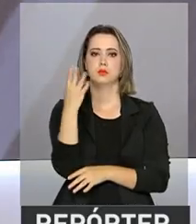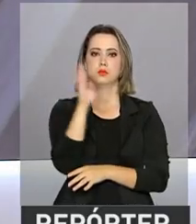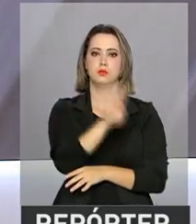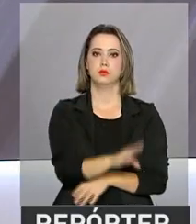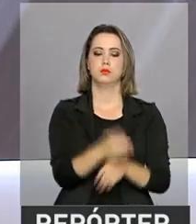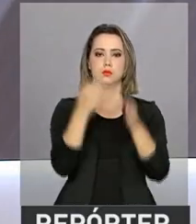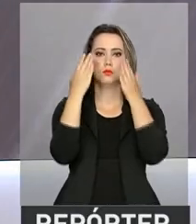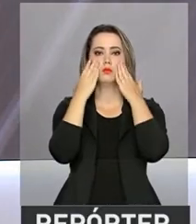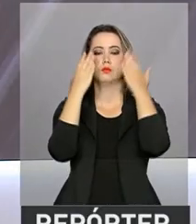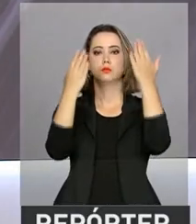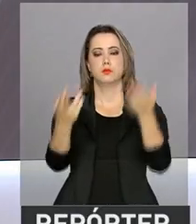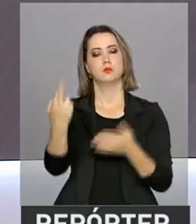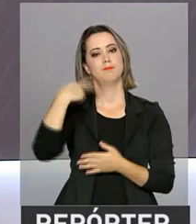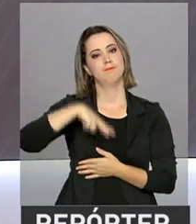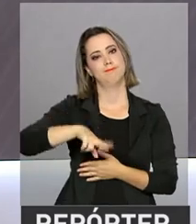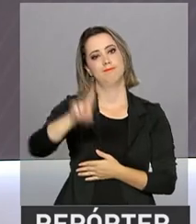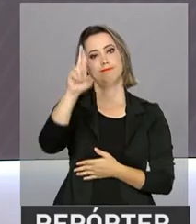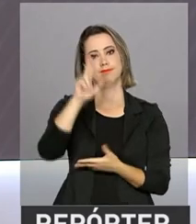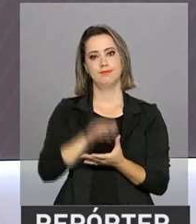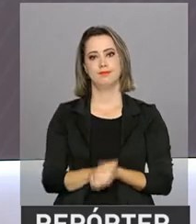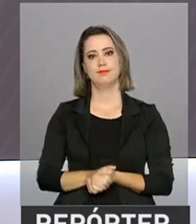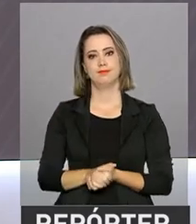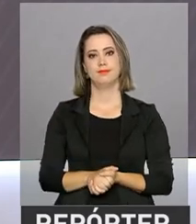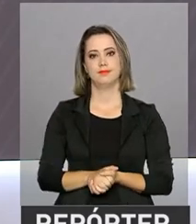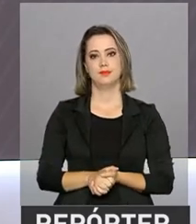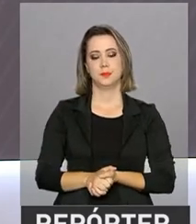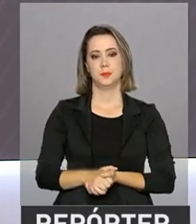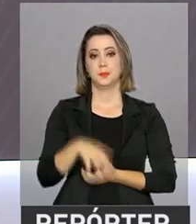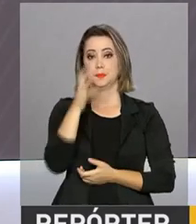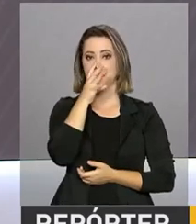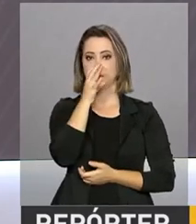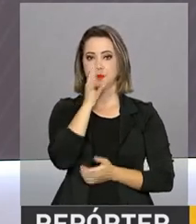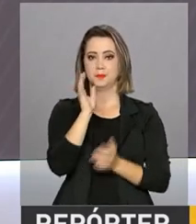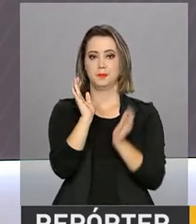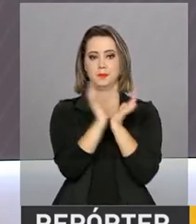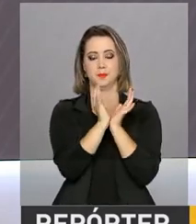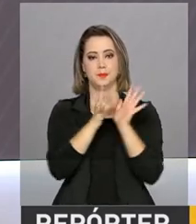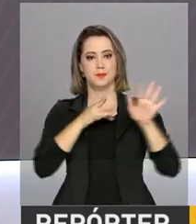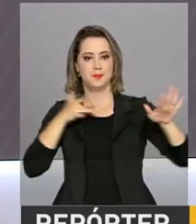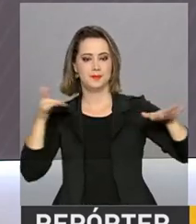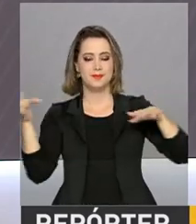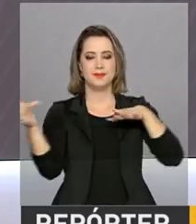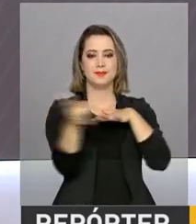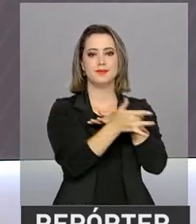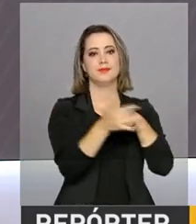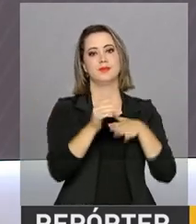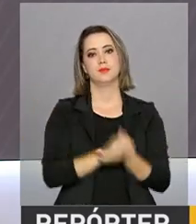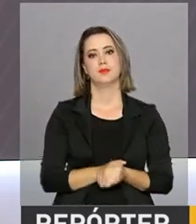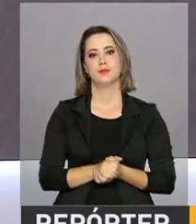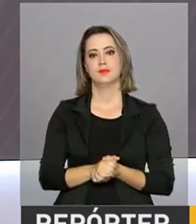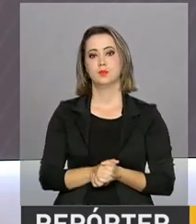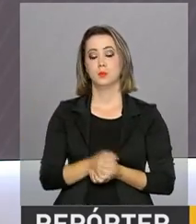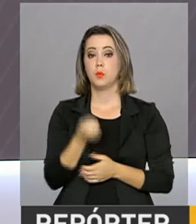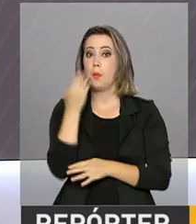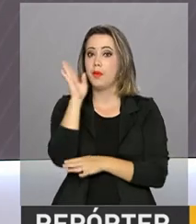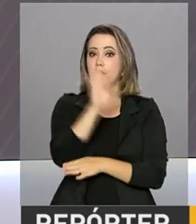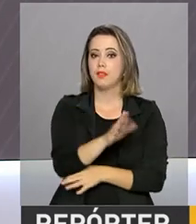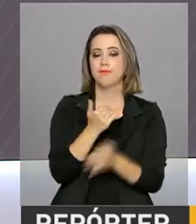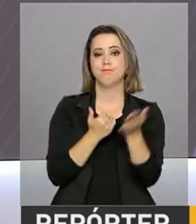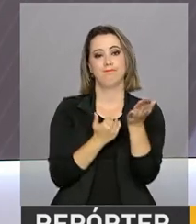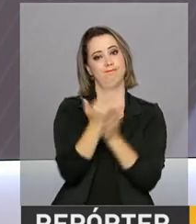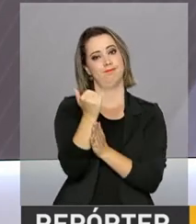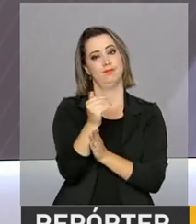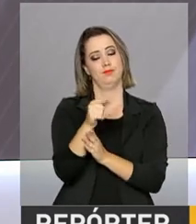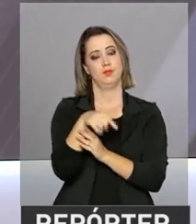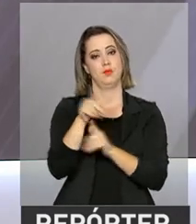às quatro da tarde na próxima edição do Repórter NBR. Acompanhe também as novidades pelas nossas redes sociais. Uma ótima tarde para